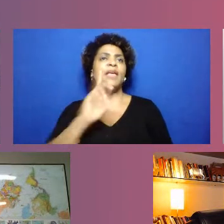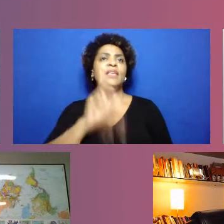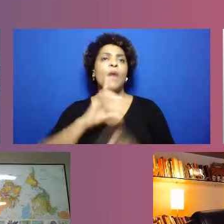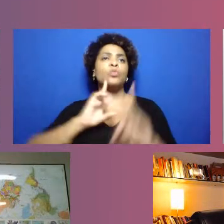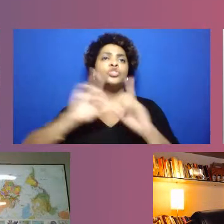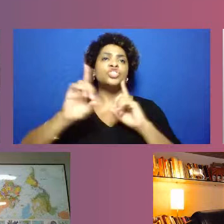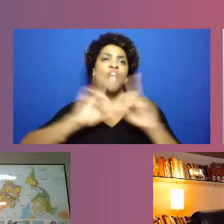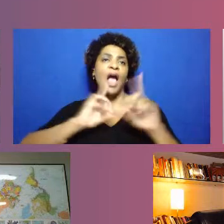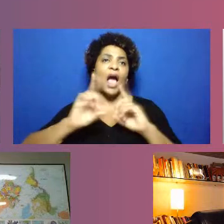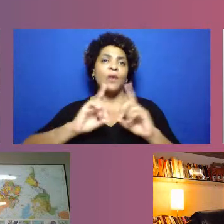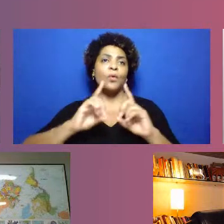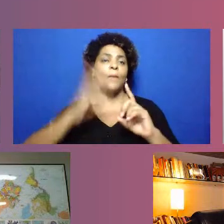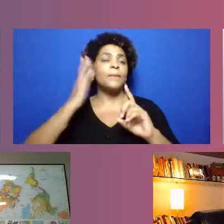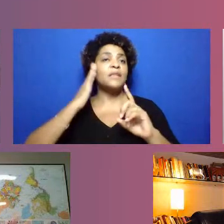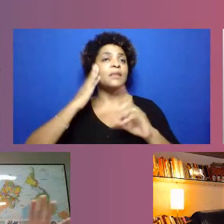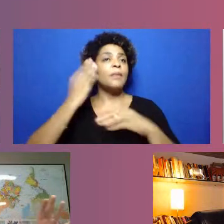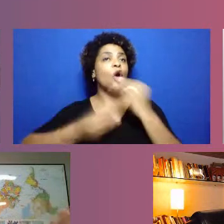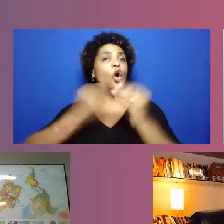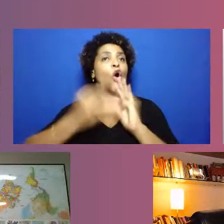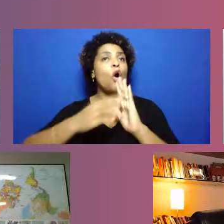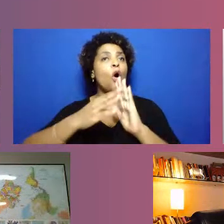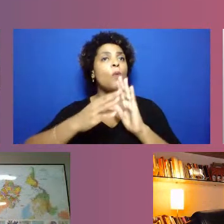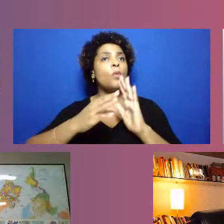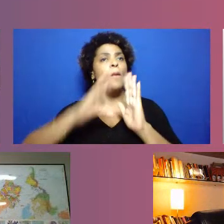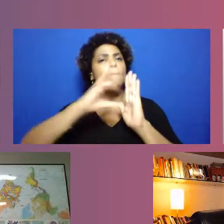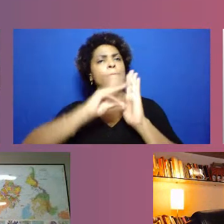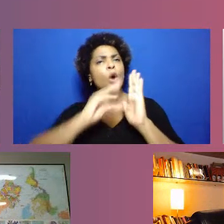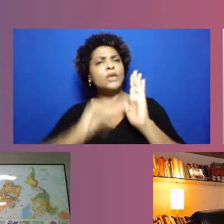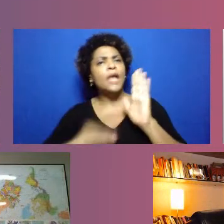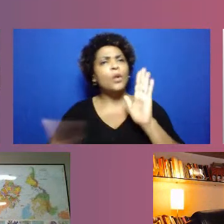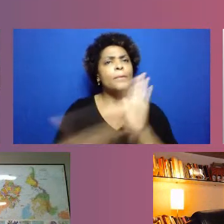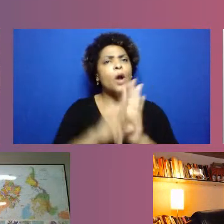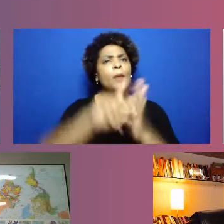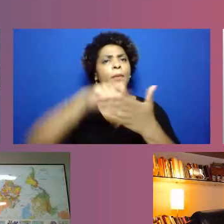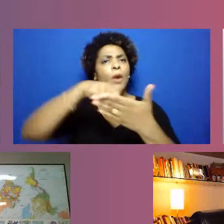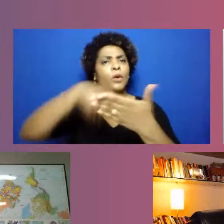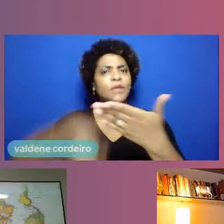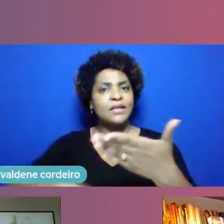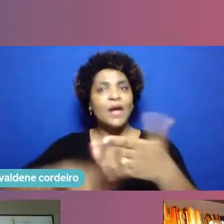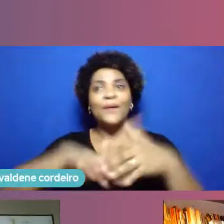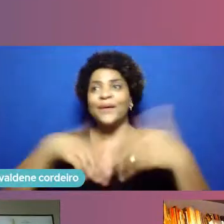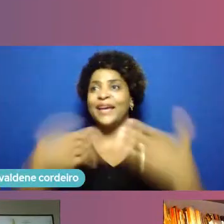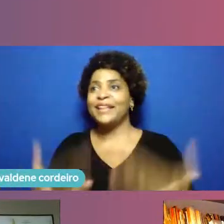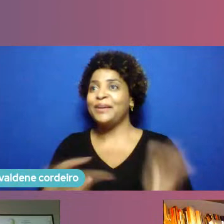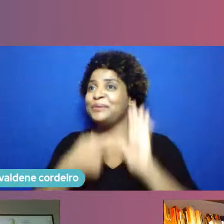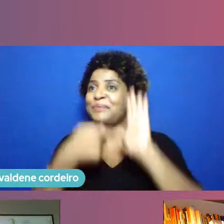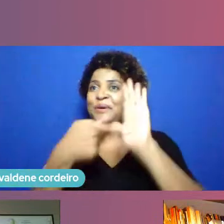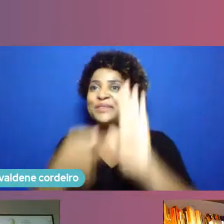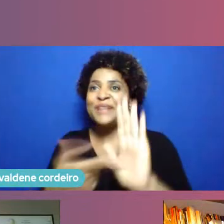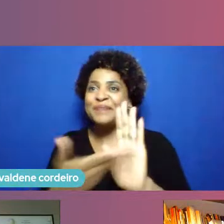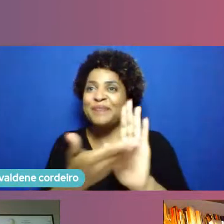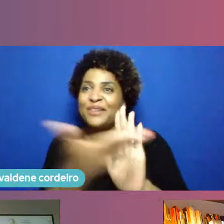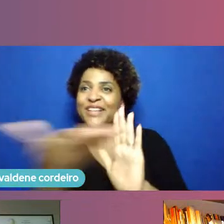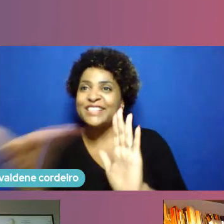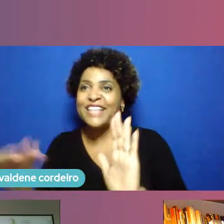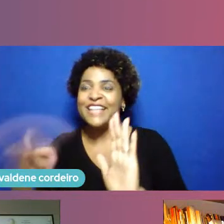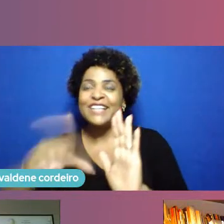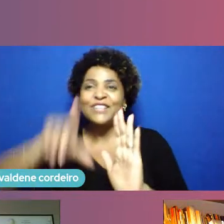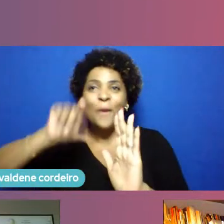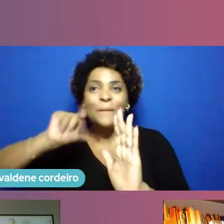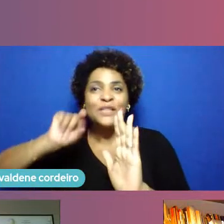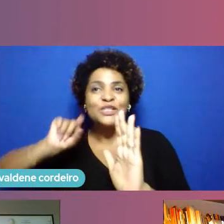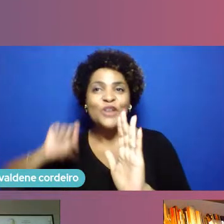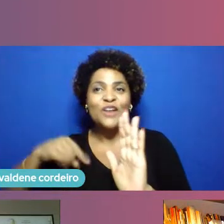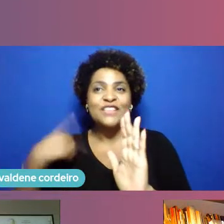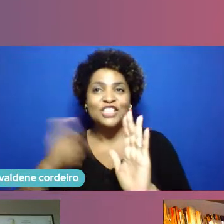modelar a contratação então enfim estou dando assim um panorama do cardápio de opções que a gente pretende utilizar a partir